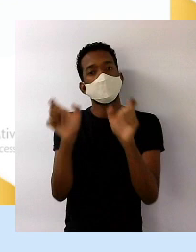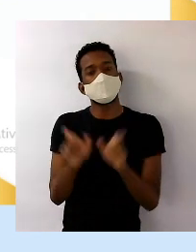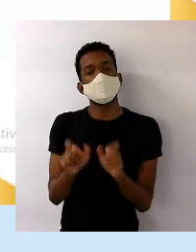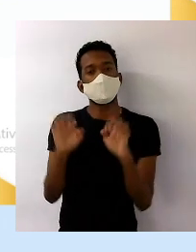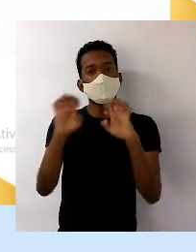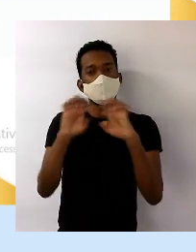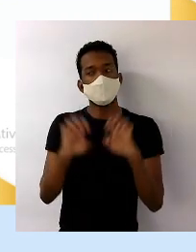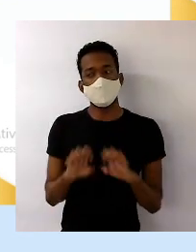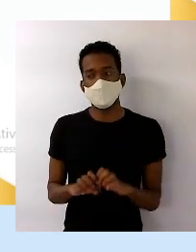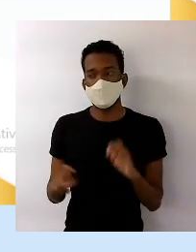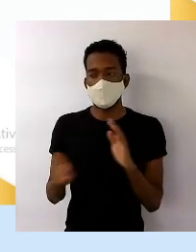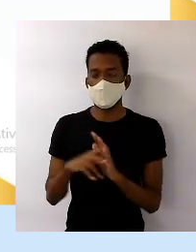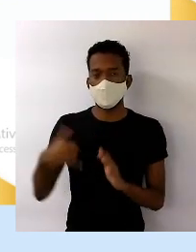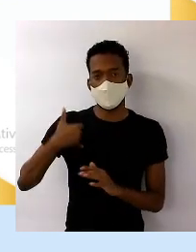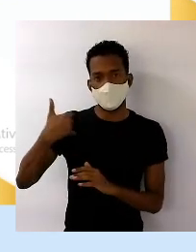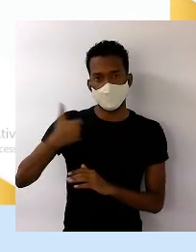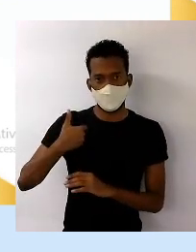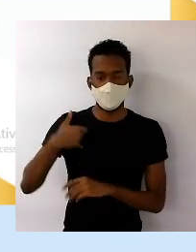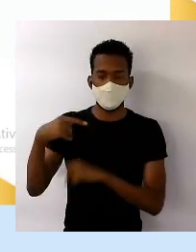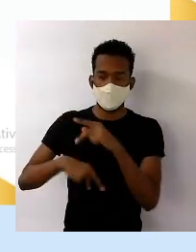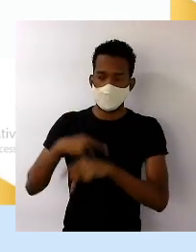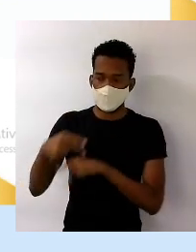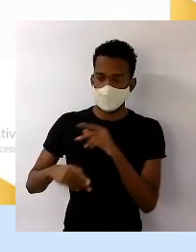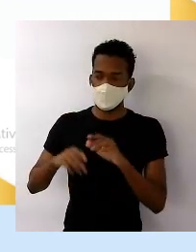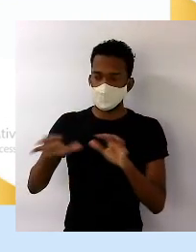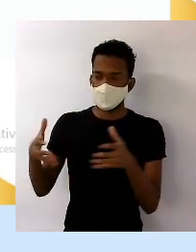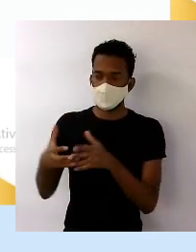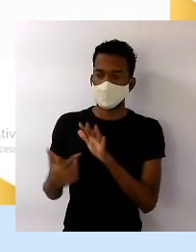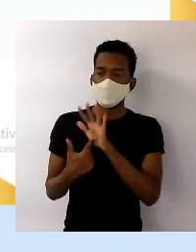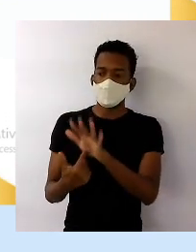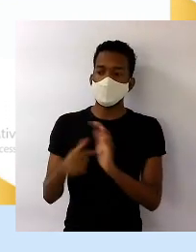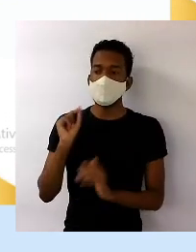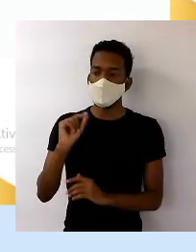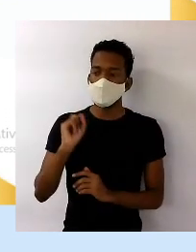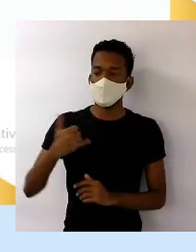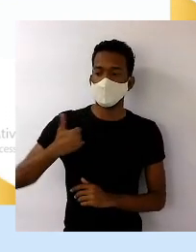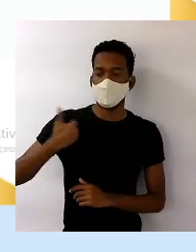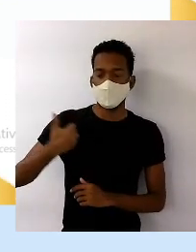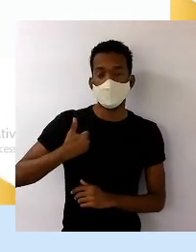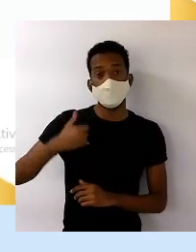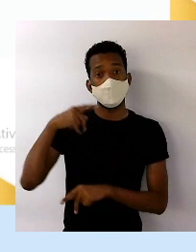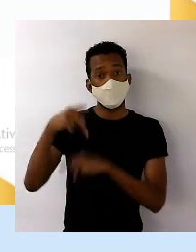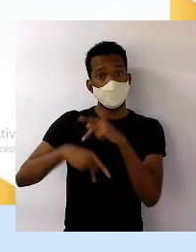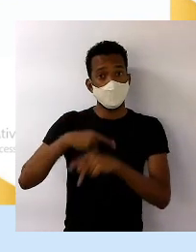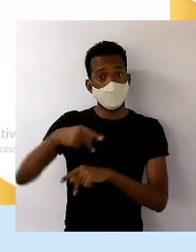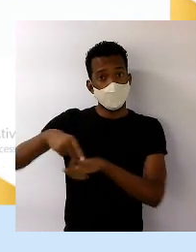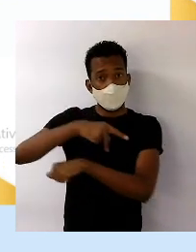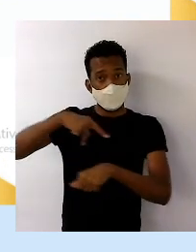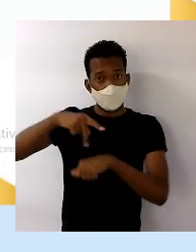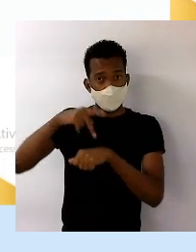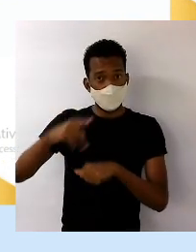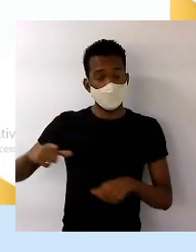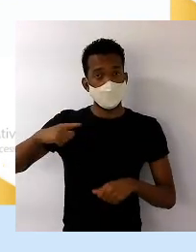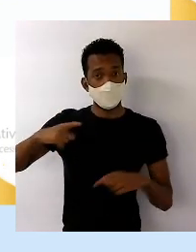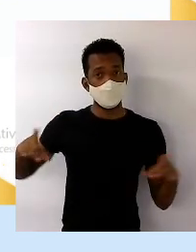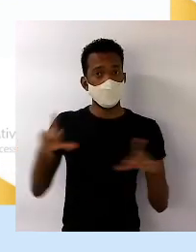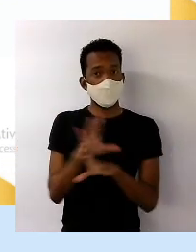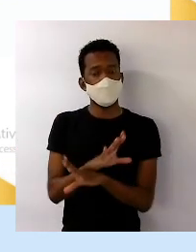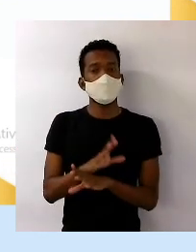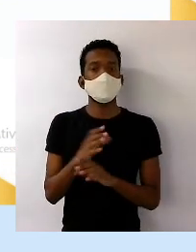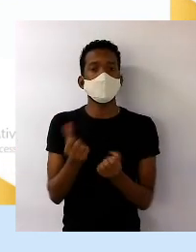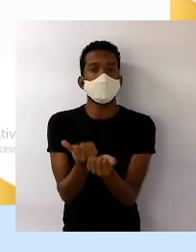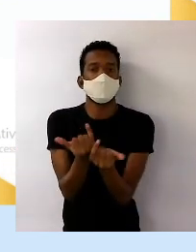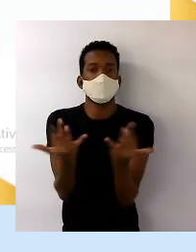etária da população representa a média de idade que o país possui a partir da quantidade de